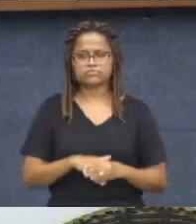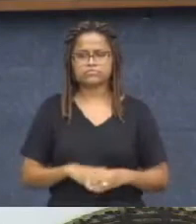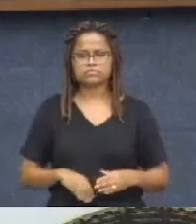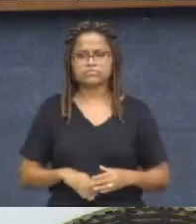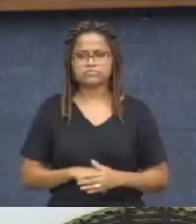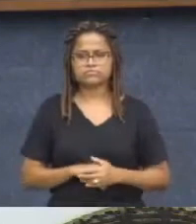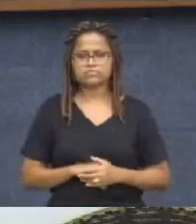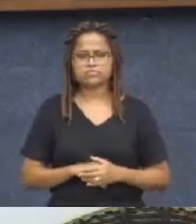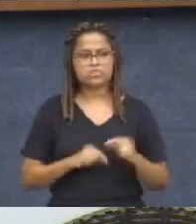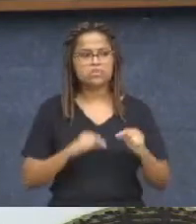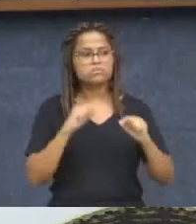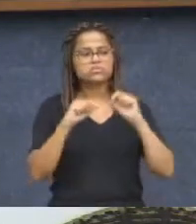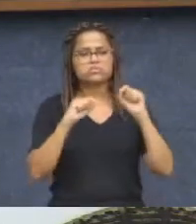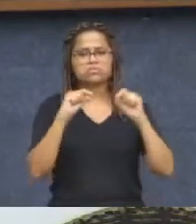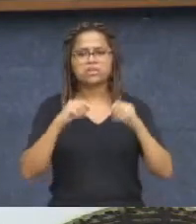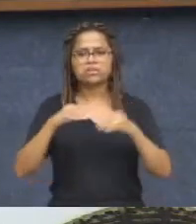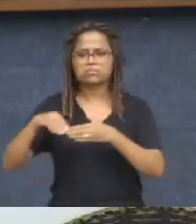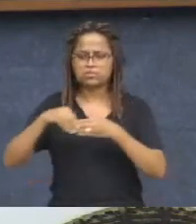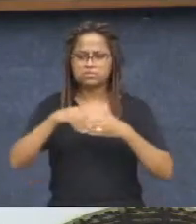Mais alguém para encaminhar?